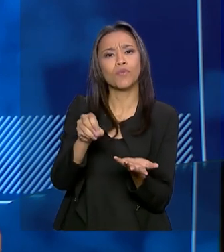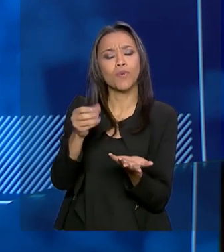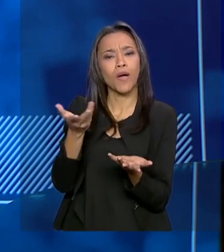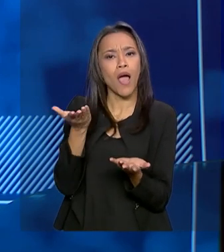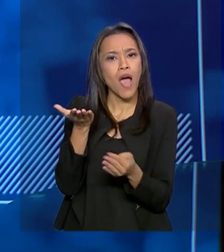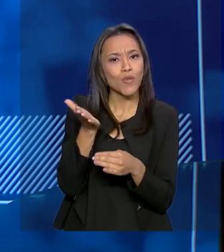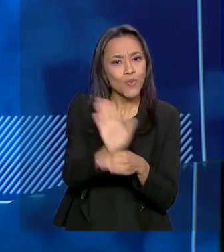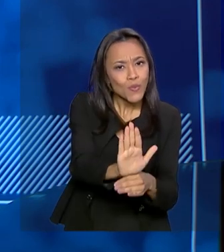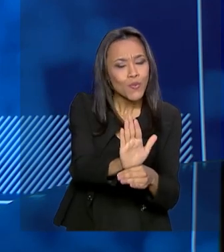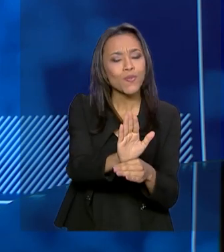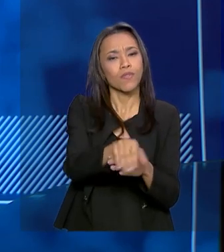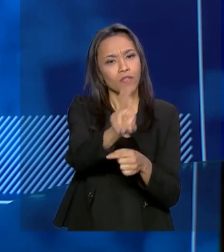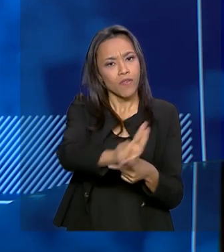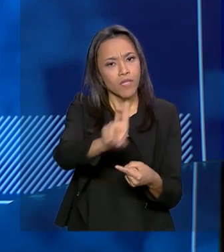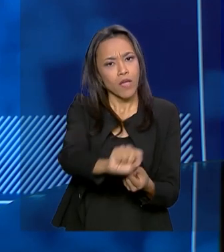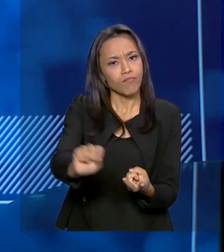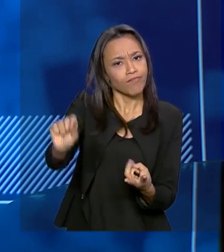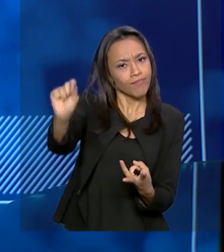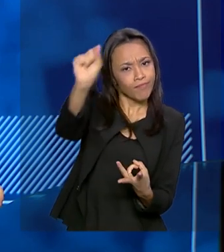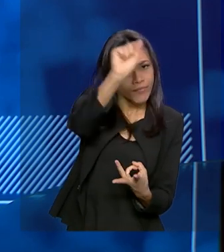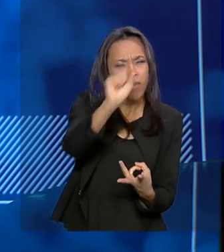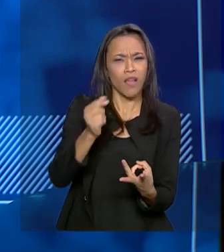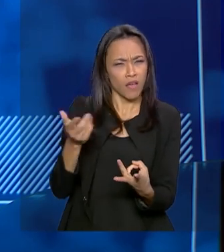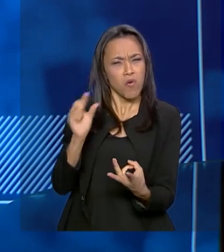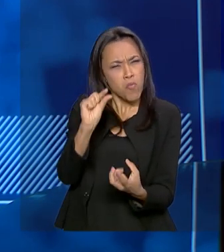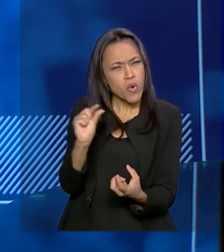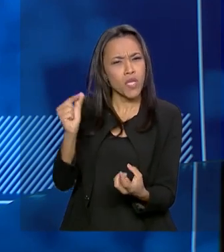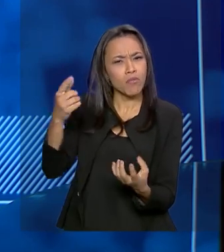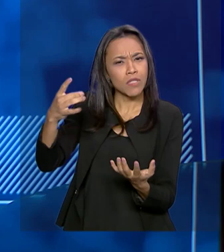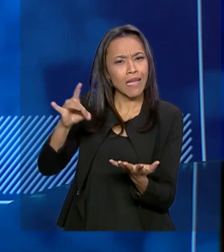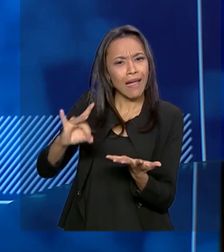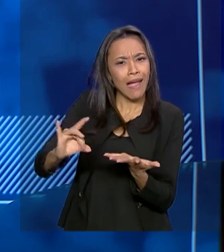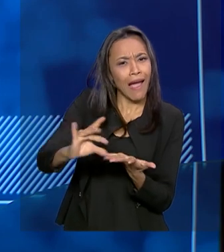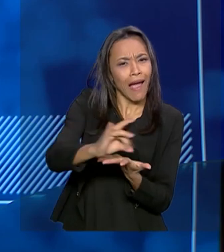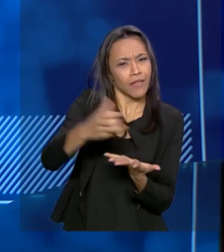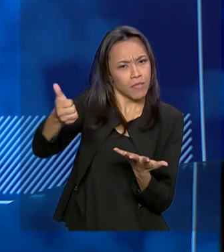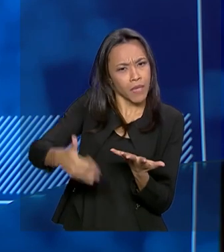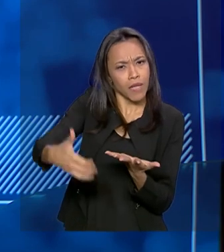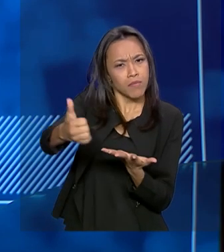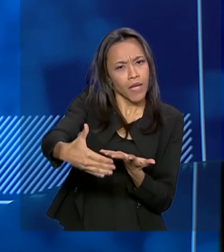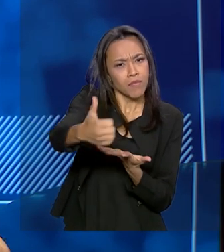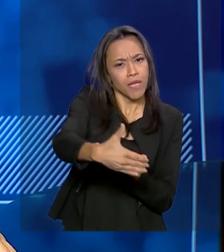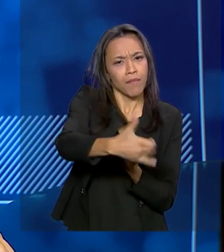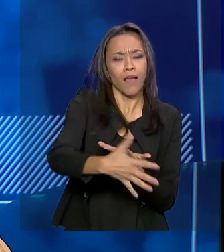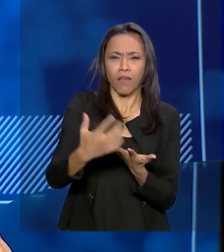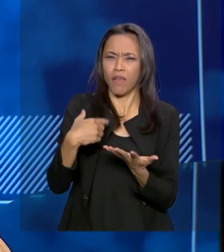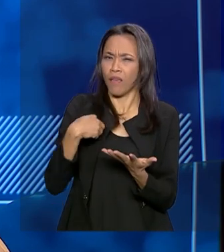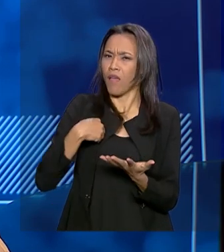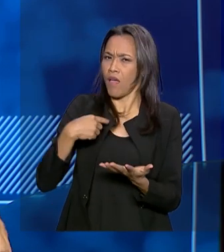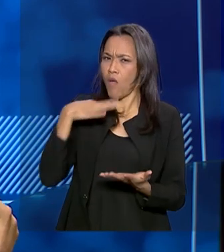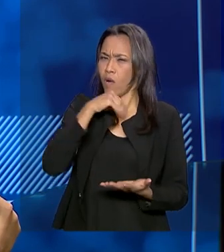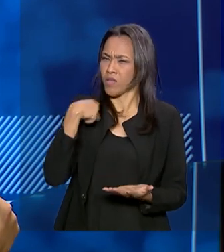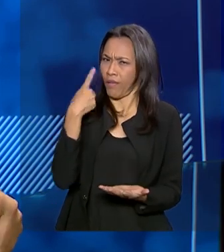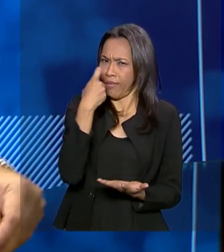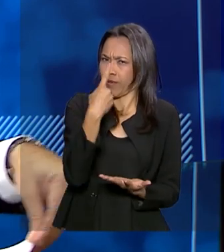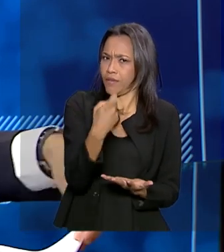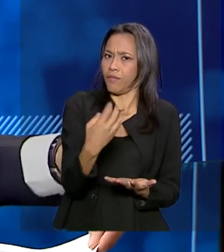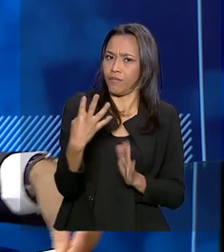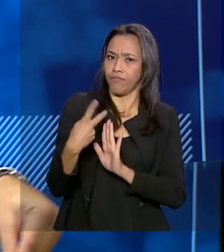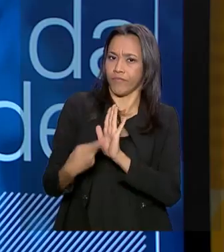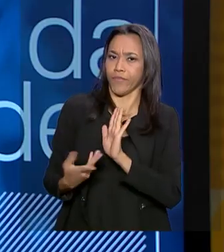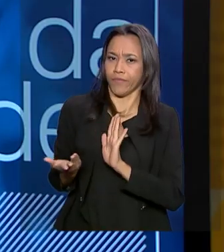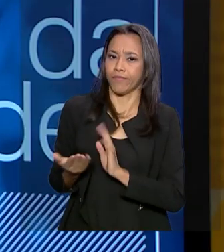renda extra das universidades. Queria que você falasse um pouquinho de cada um para a gente de novo, porque eu acho que esse é um ponto bem interessante do projeto.